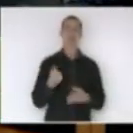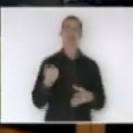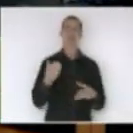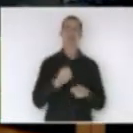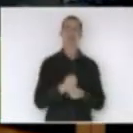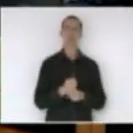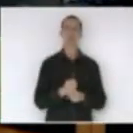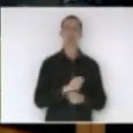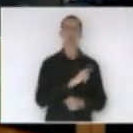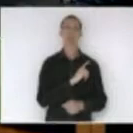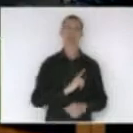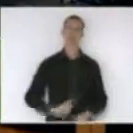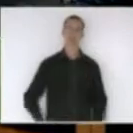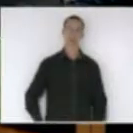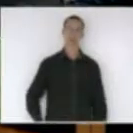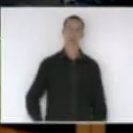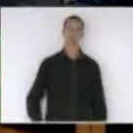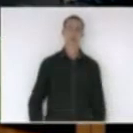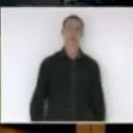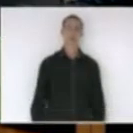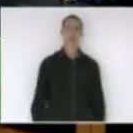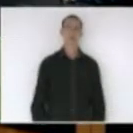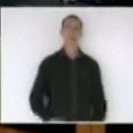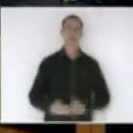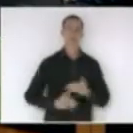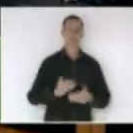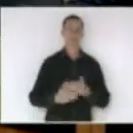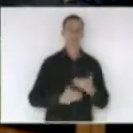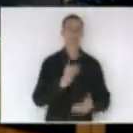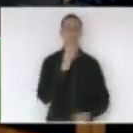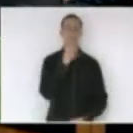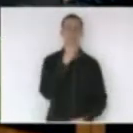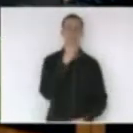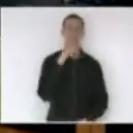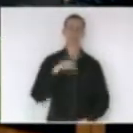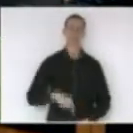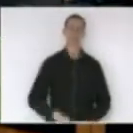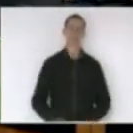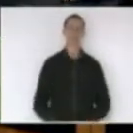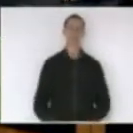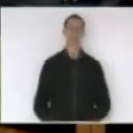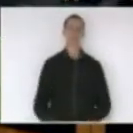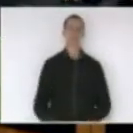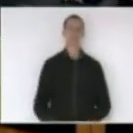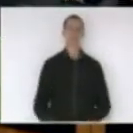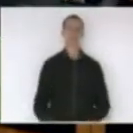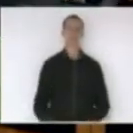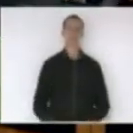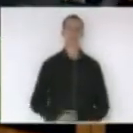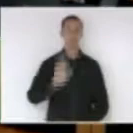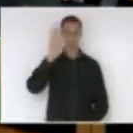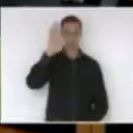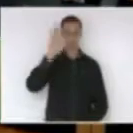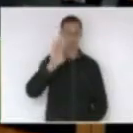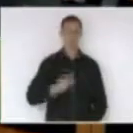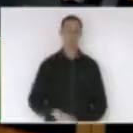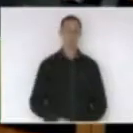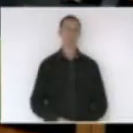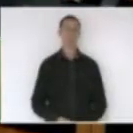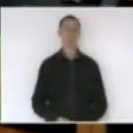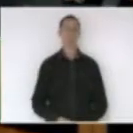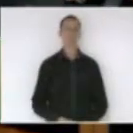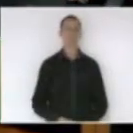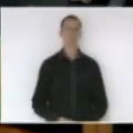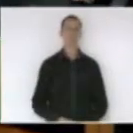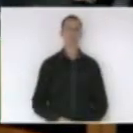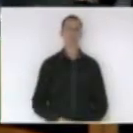estão andando no Parlamento catarinense a passos lentos. Senhor presidente, pela ordem. Pela ordem,